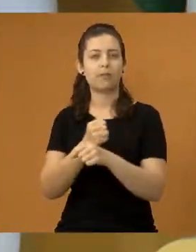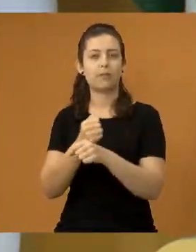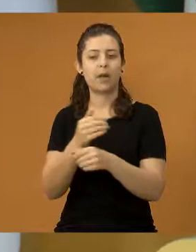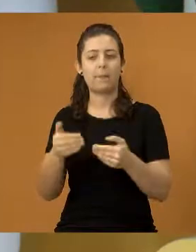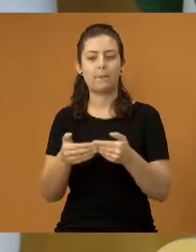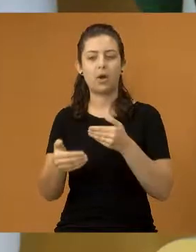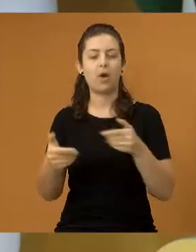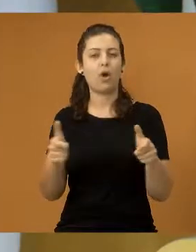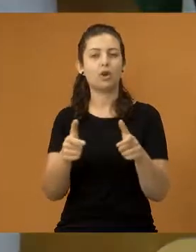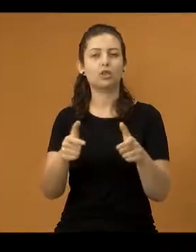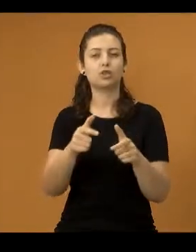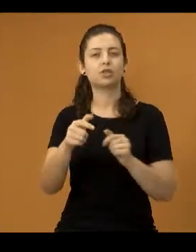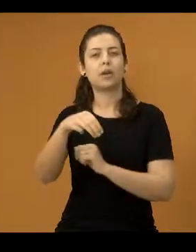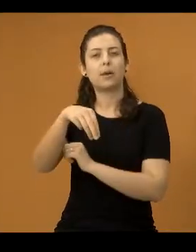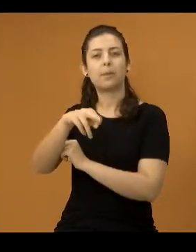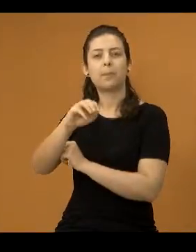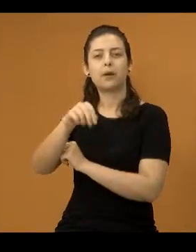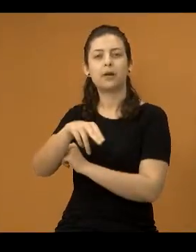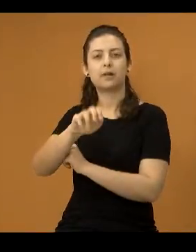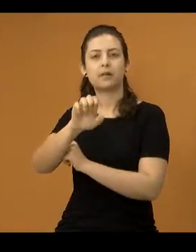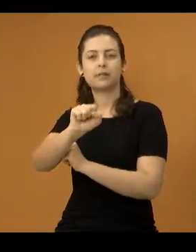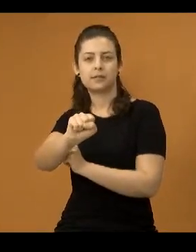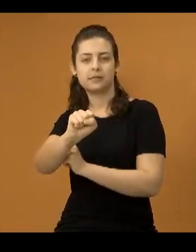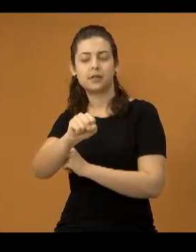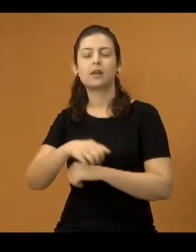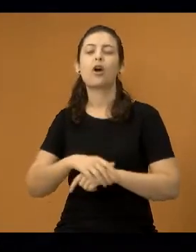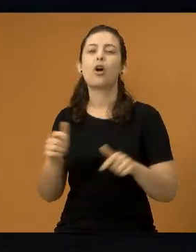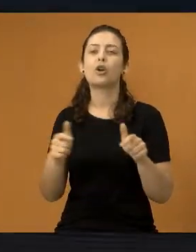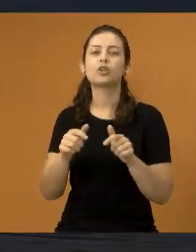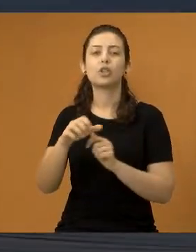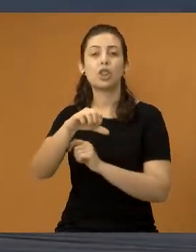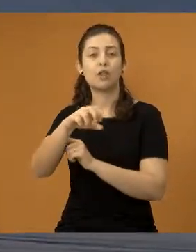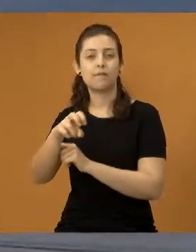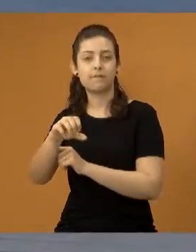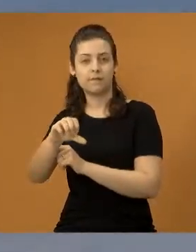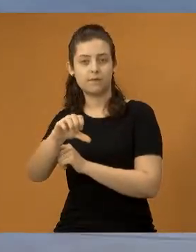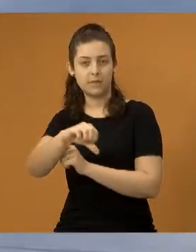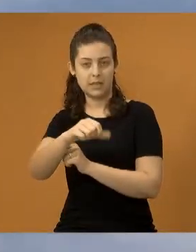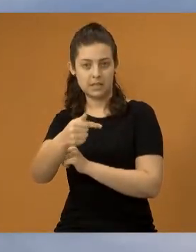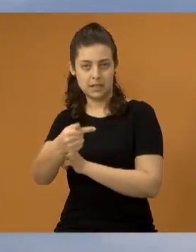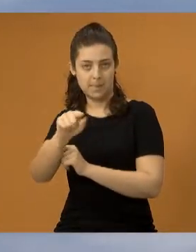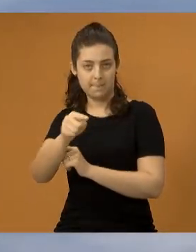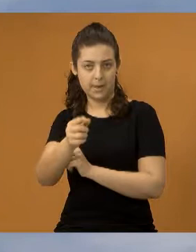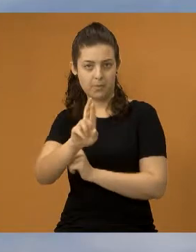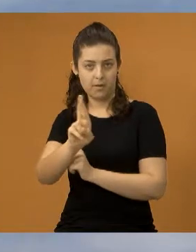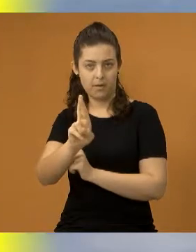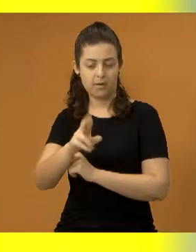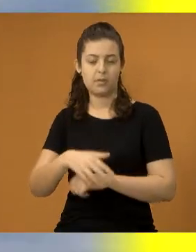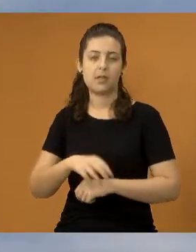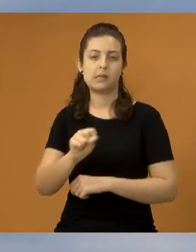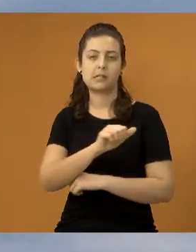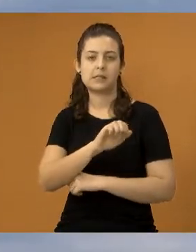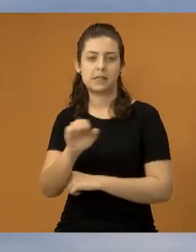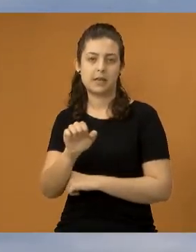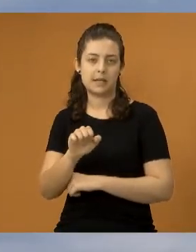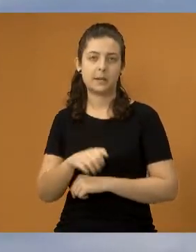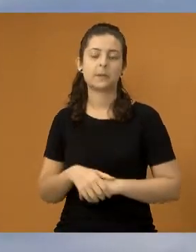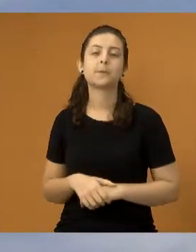feita no Jardim Marquesa. Uma obra de R$ 97 mil. O SAI